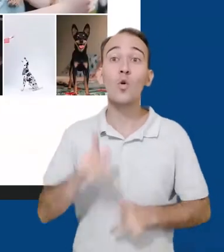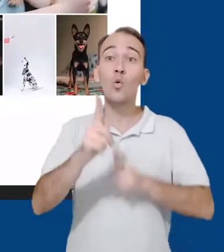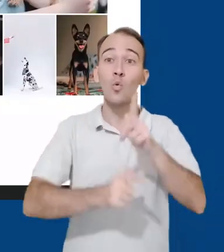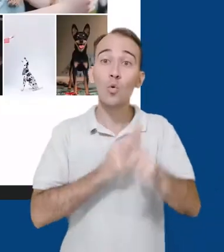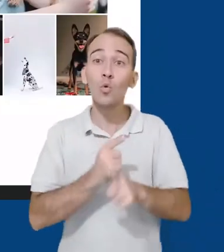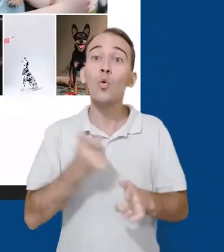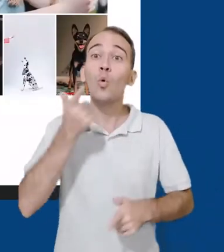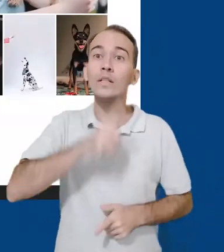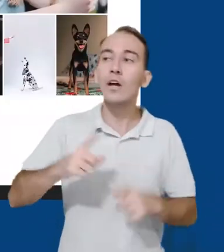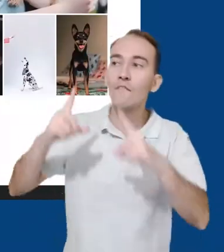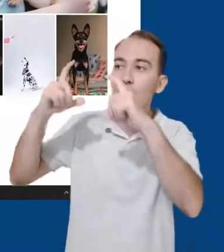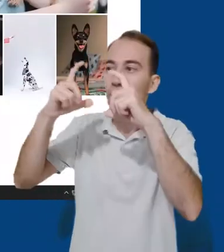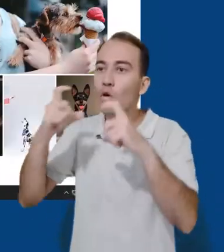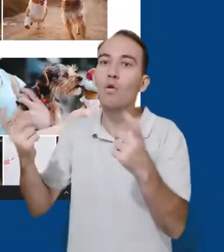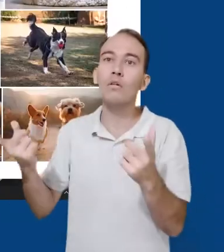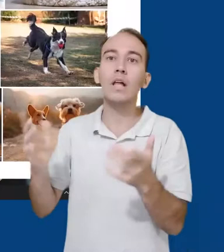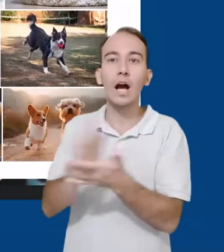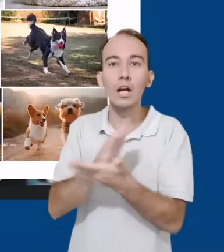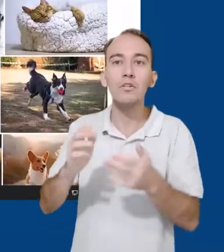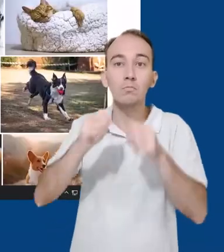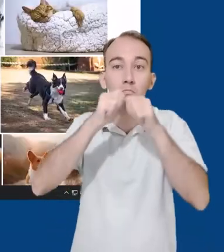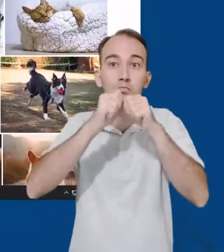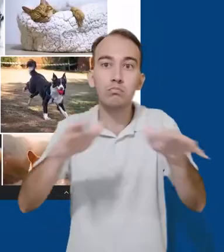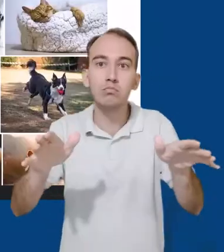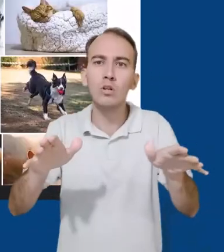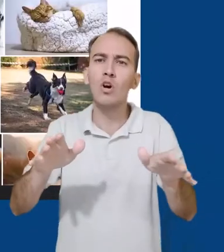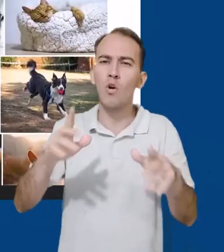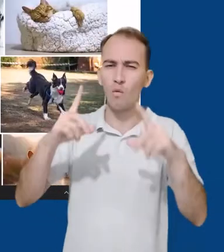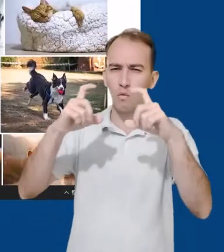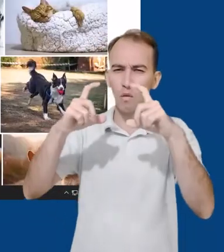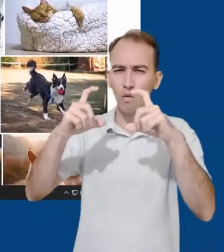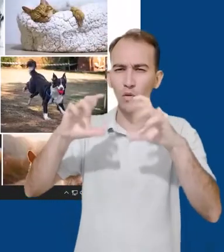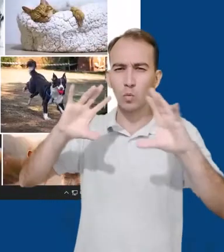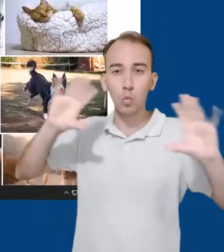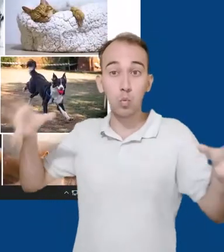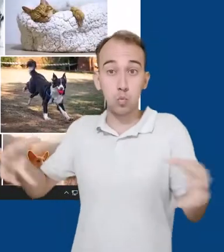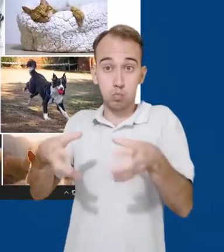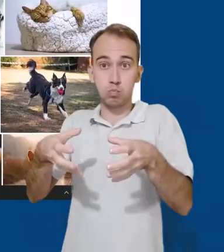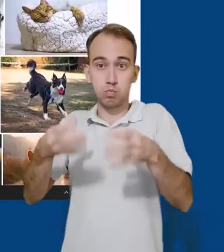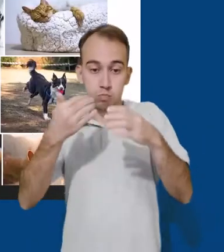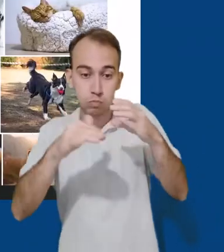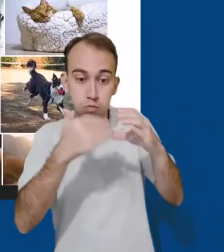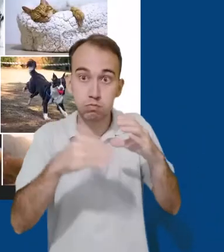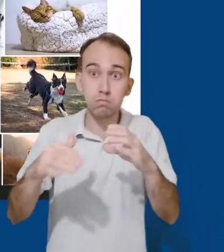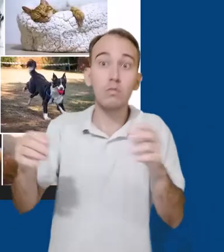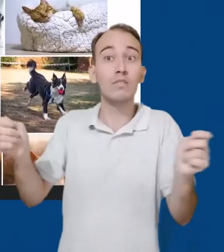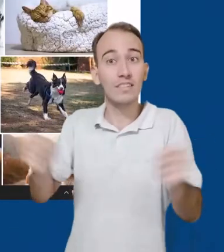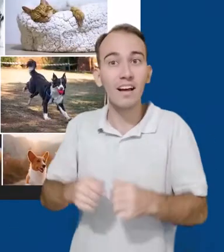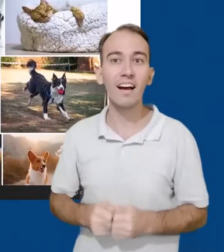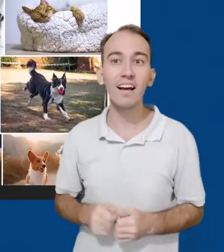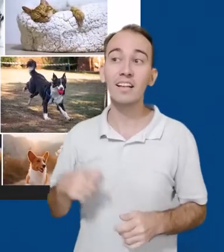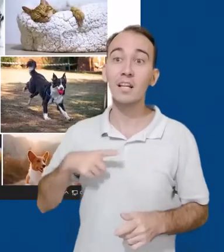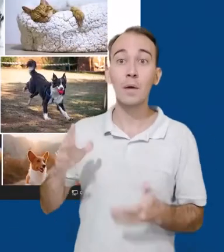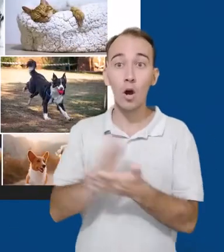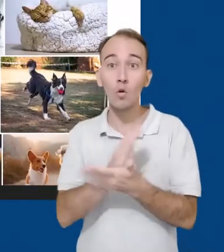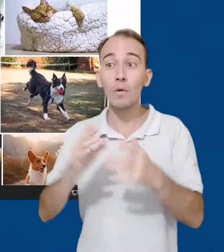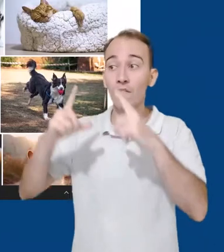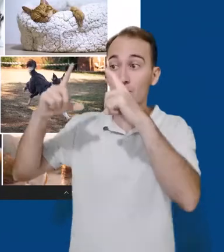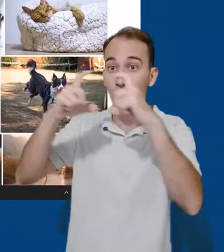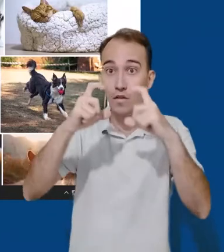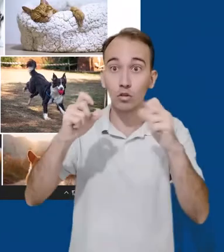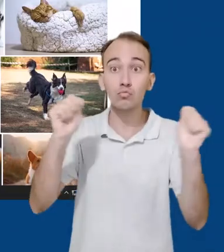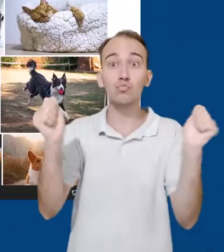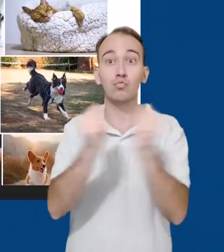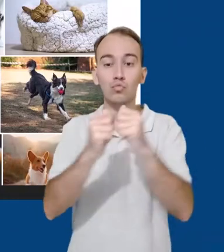fotos, criar e compartilhar álbuns, colagens e animações, entre outros recursos. Para adicionar